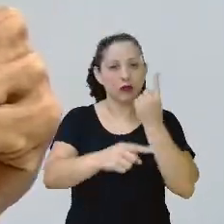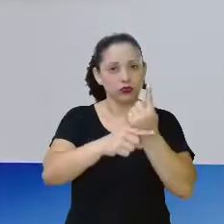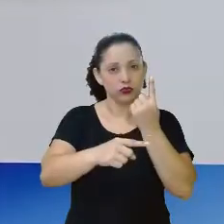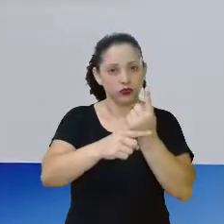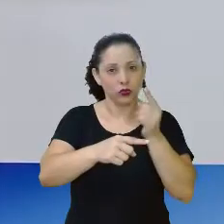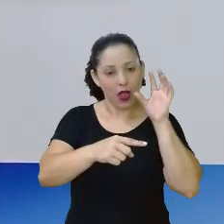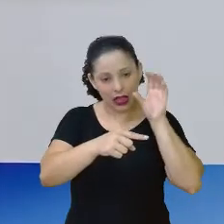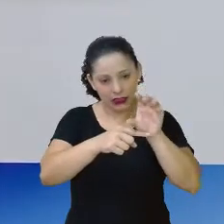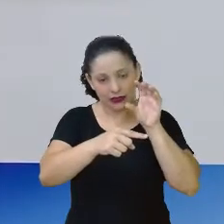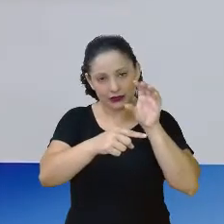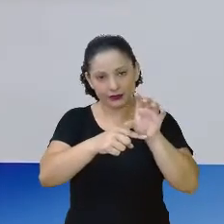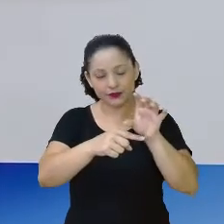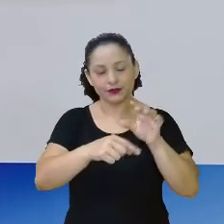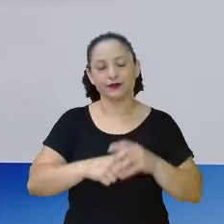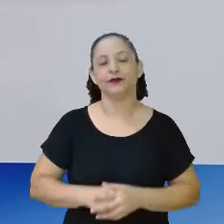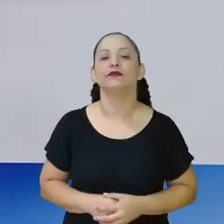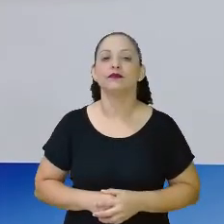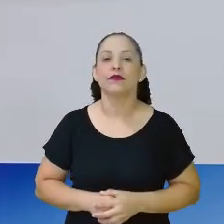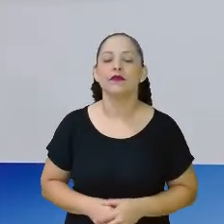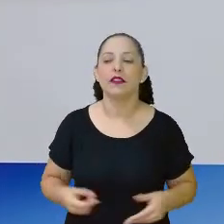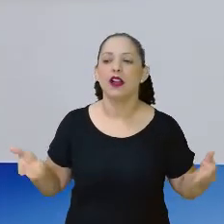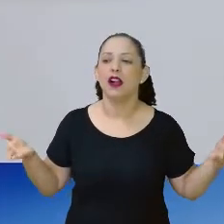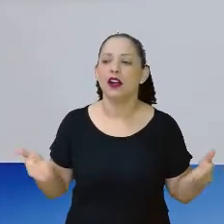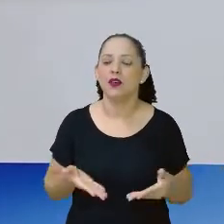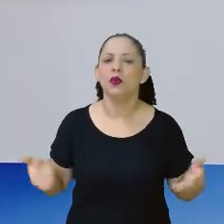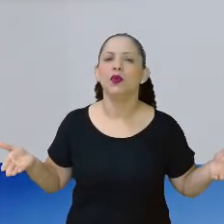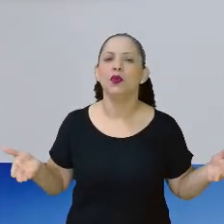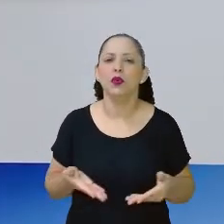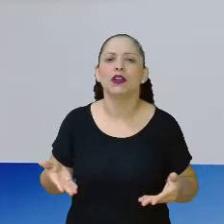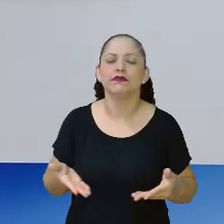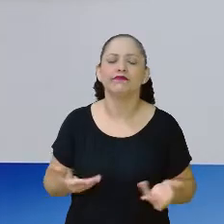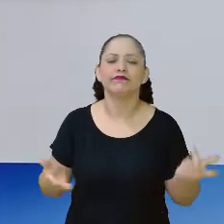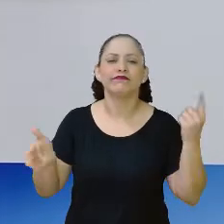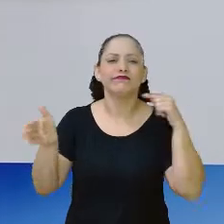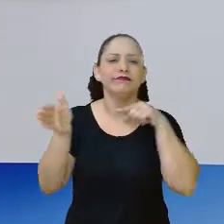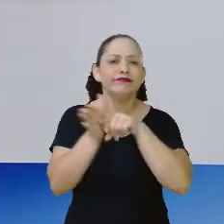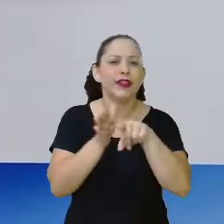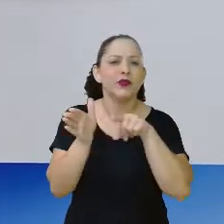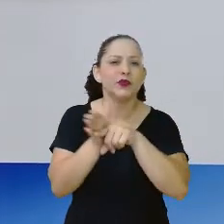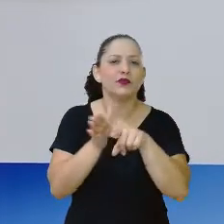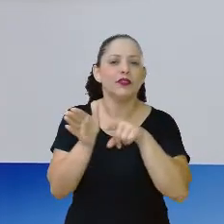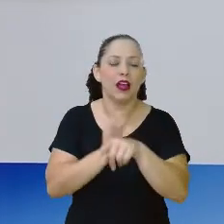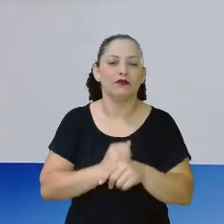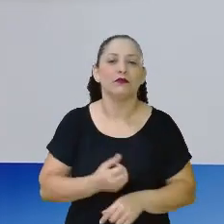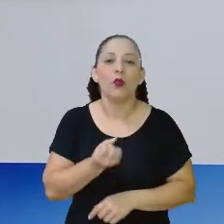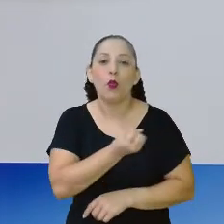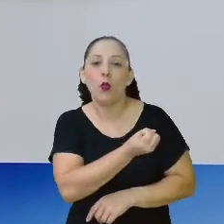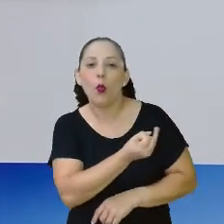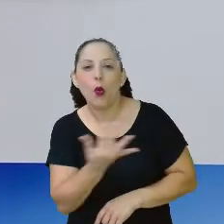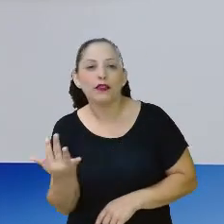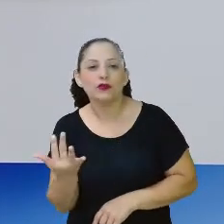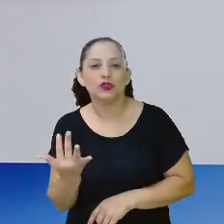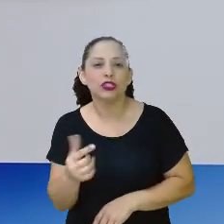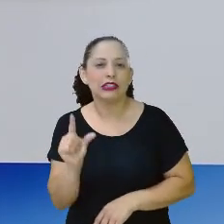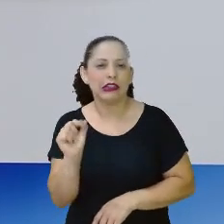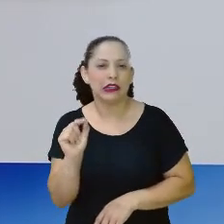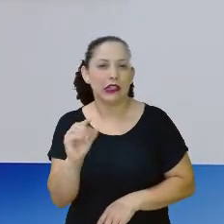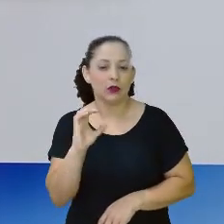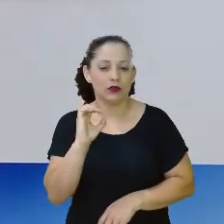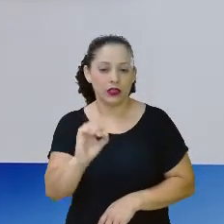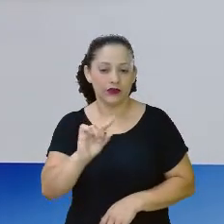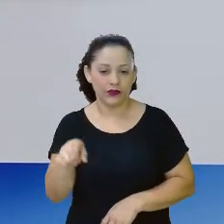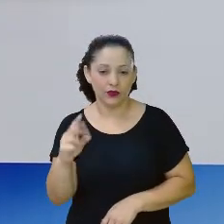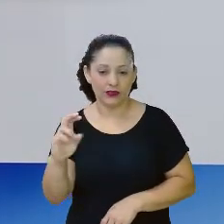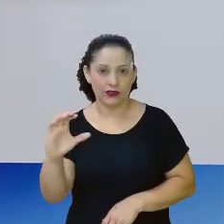inteiro, está aqui o meu inteiro. Aí eu pergunto para vocês, quantas moedas de 50 centavos